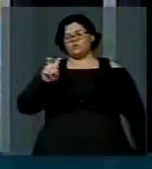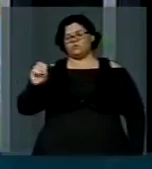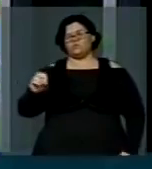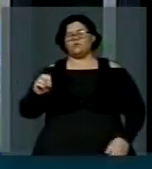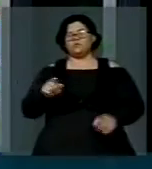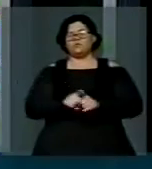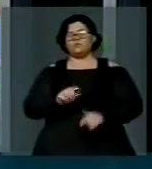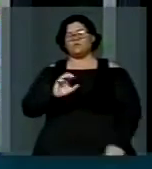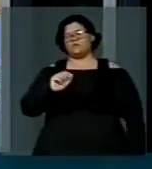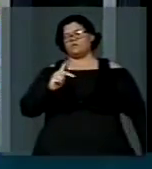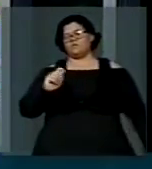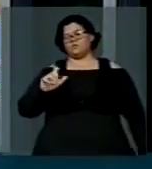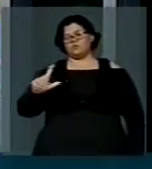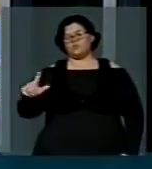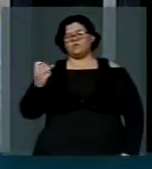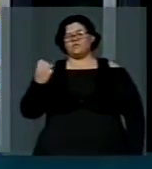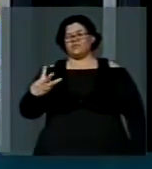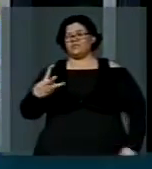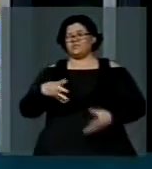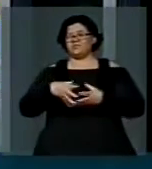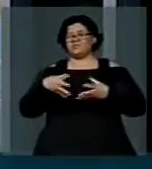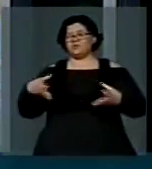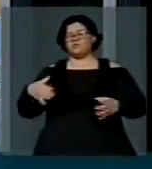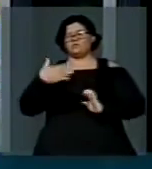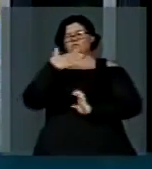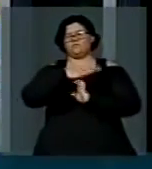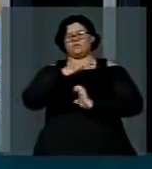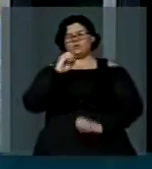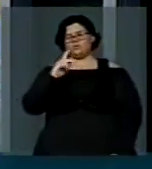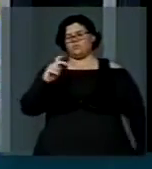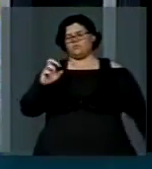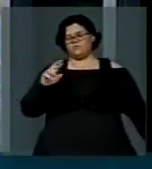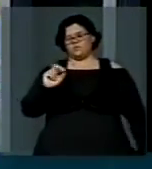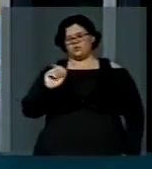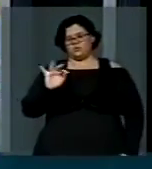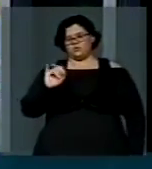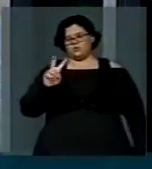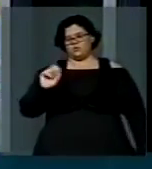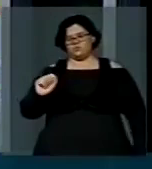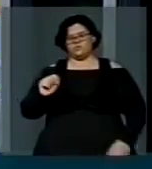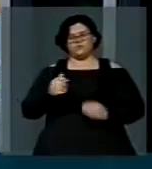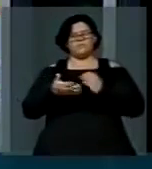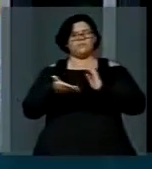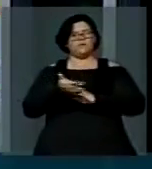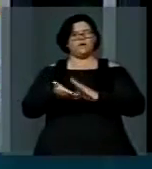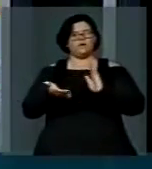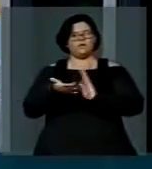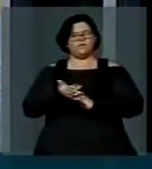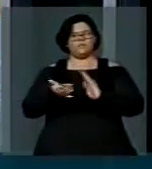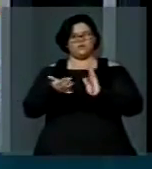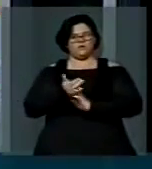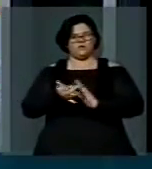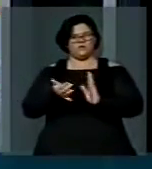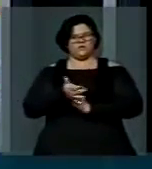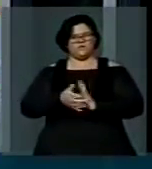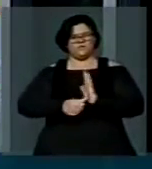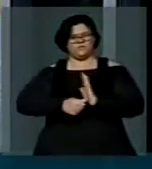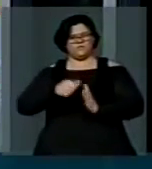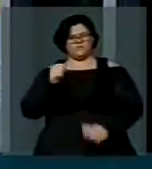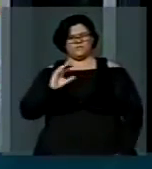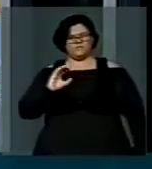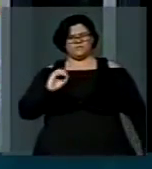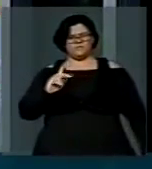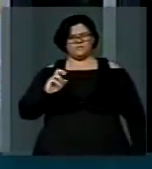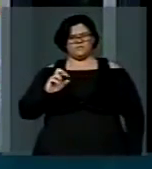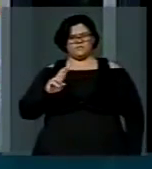e a Capal, três grandes cooperativas da região de Carabeí e de Castro. Parabéns à primeira cooperativa